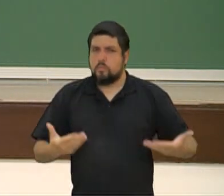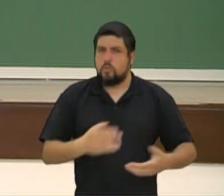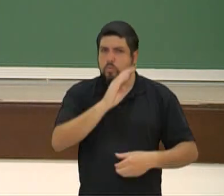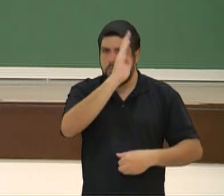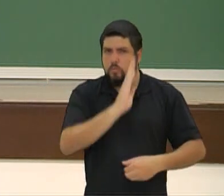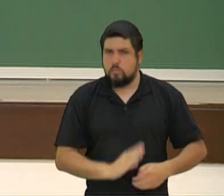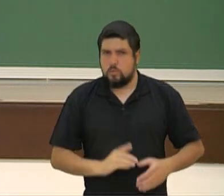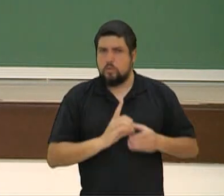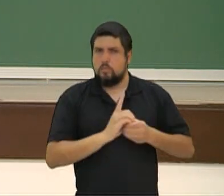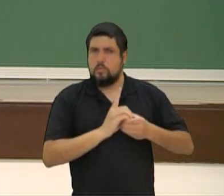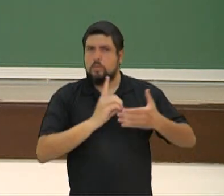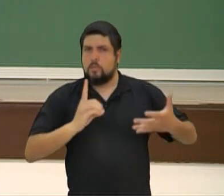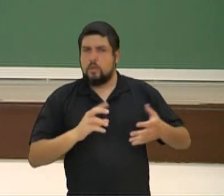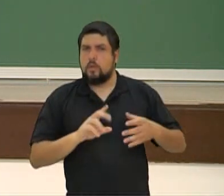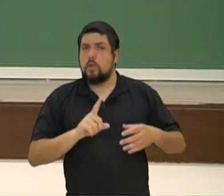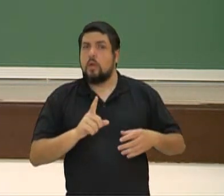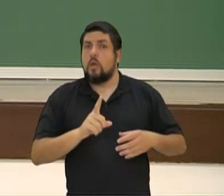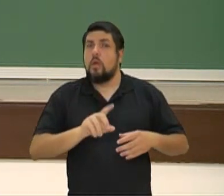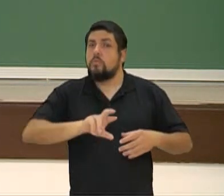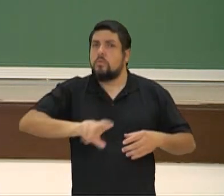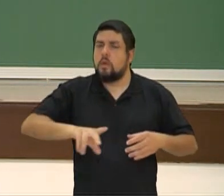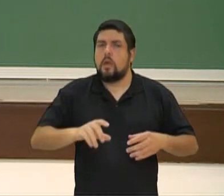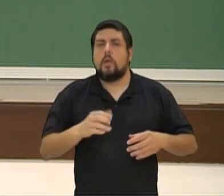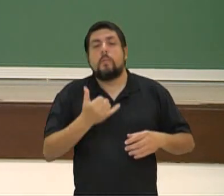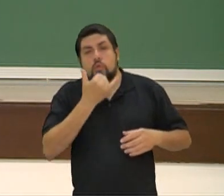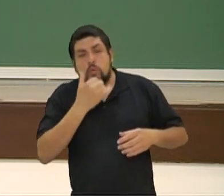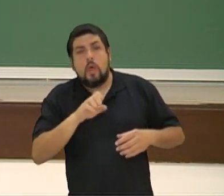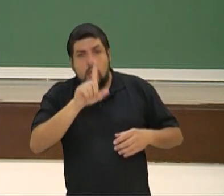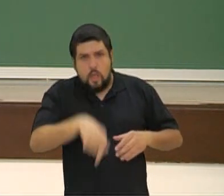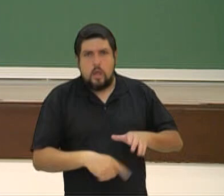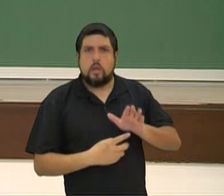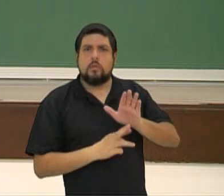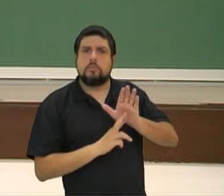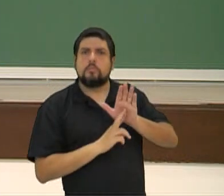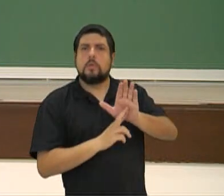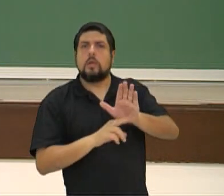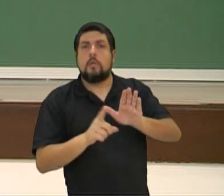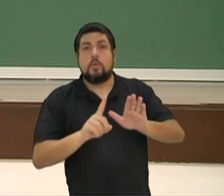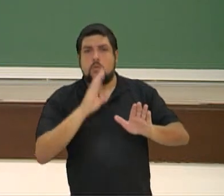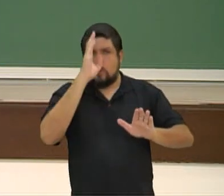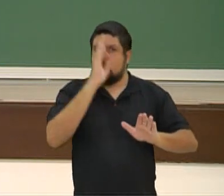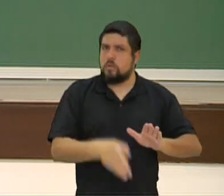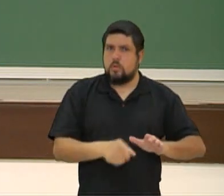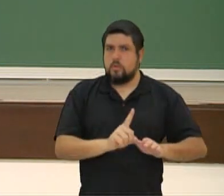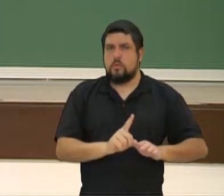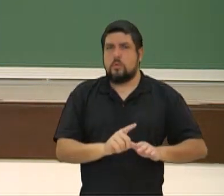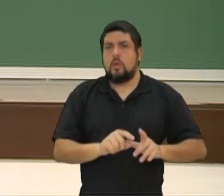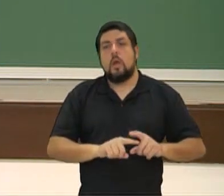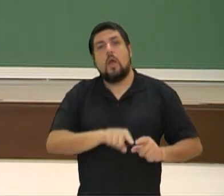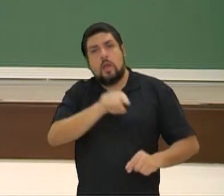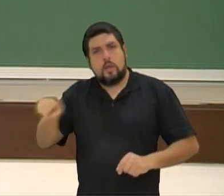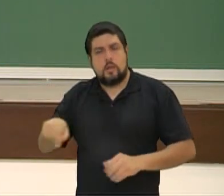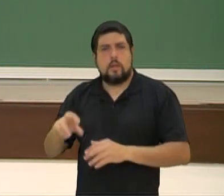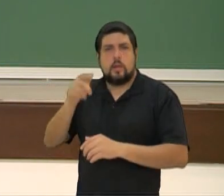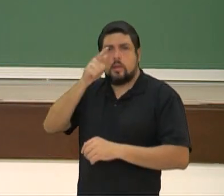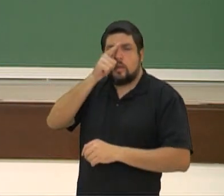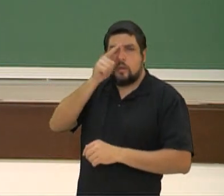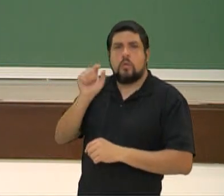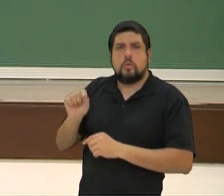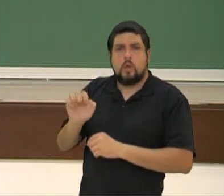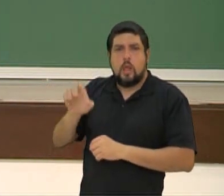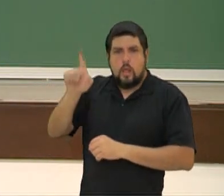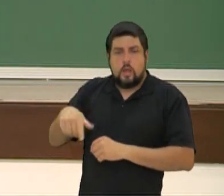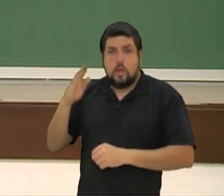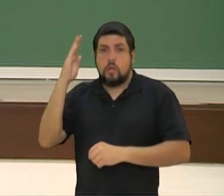representativa, que é representativa, desculpe, mas não é direta. E lá, na Grécia Antiga, em Atenas, ela era